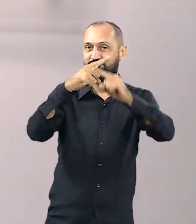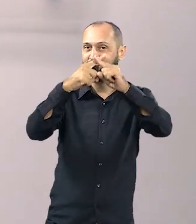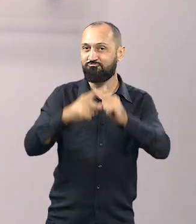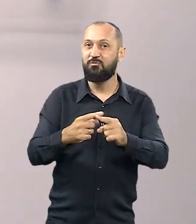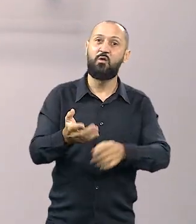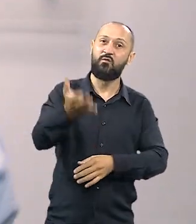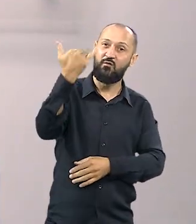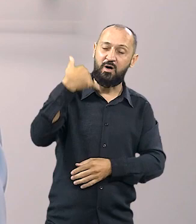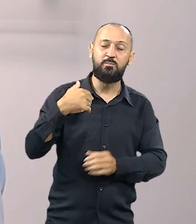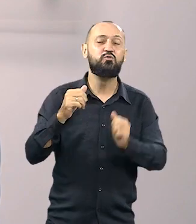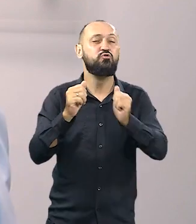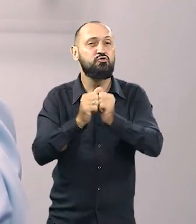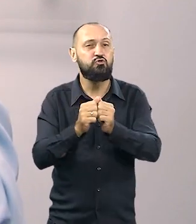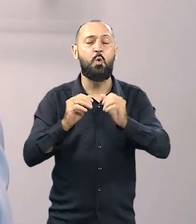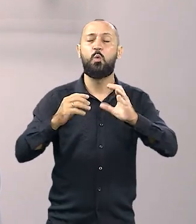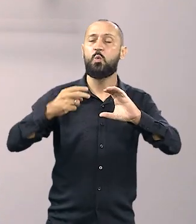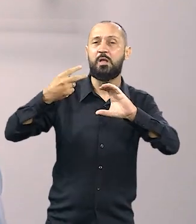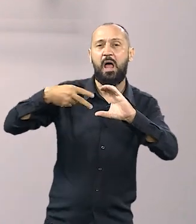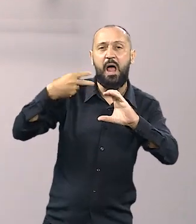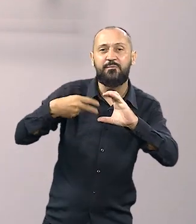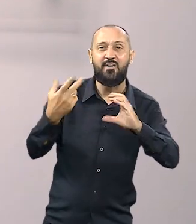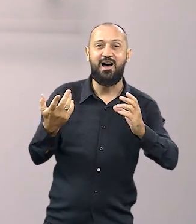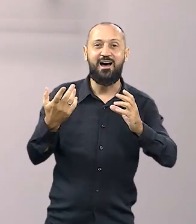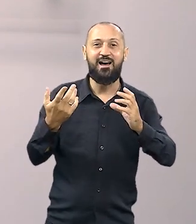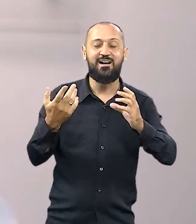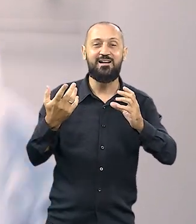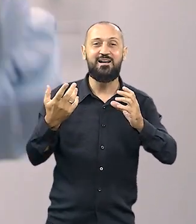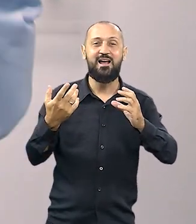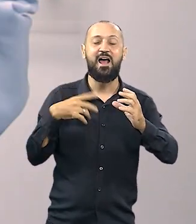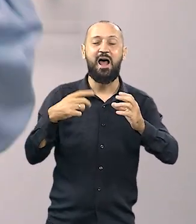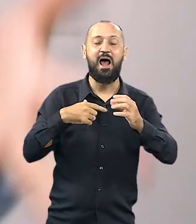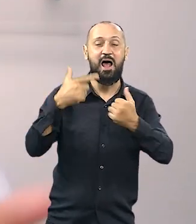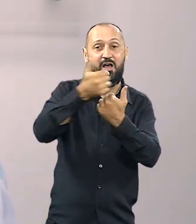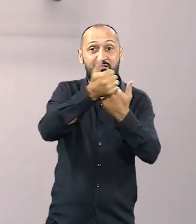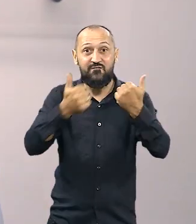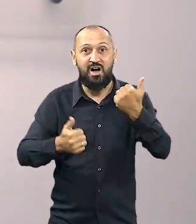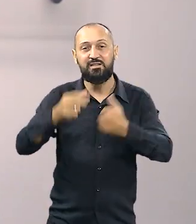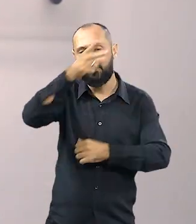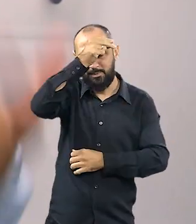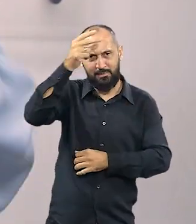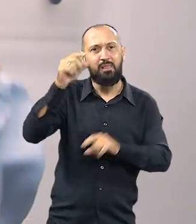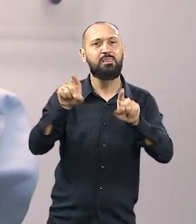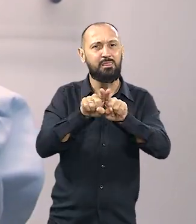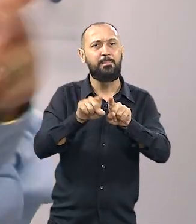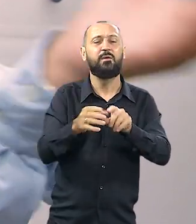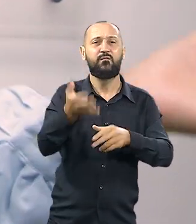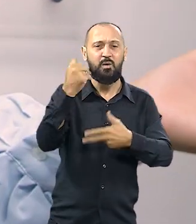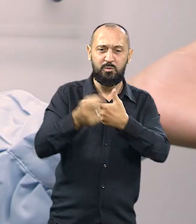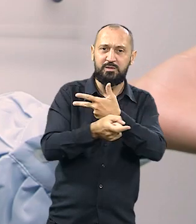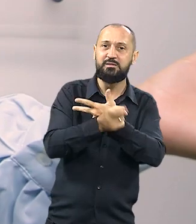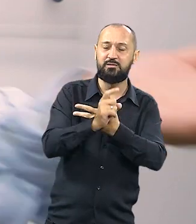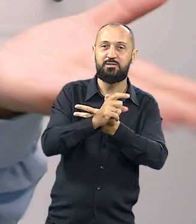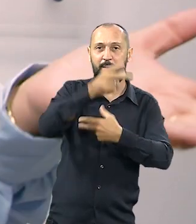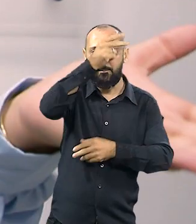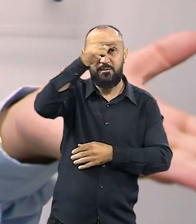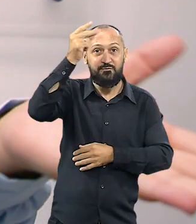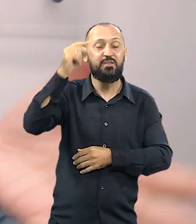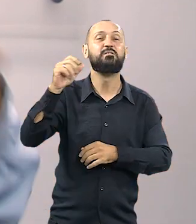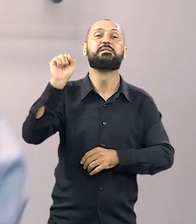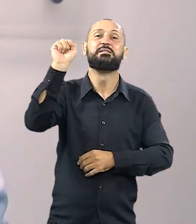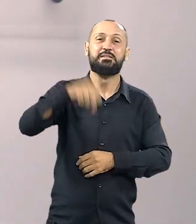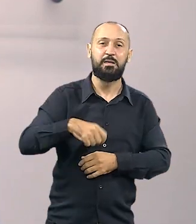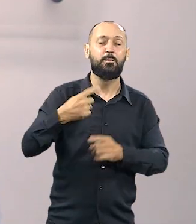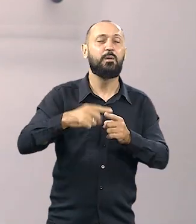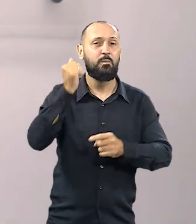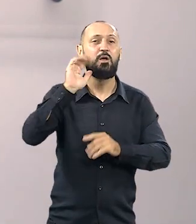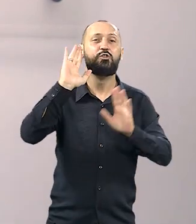homens na disputa. Então, vamos para cima, lotar as câmaras de vereadores, lotar as vice-prefeituras e também o executivo, As prefeituras,